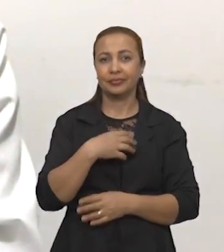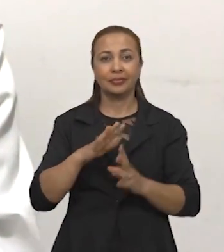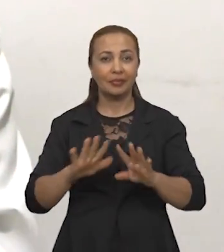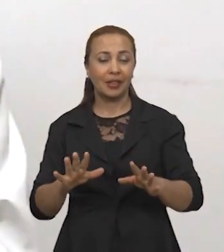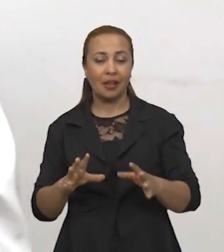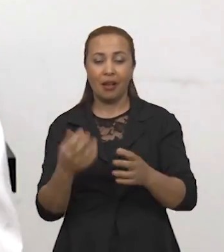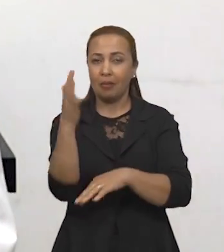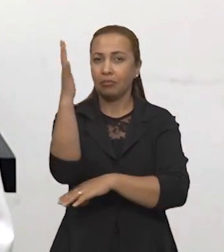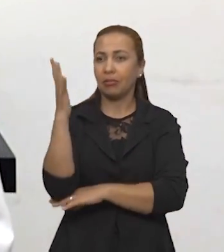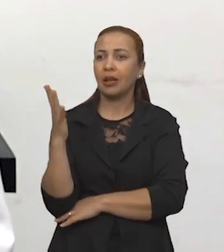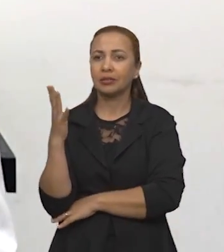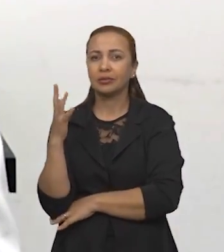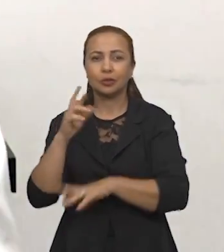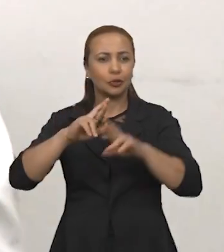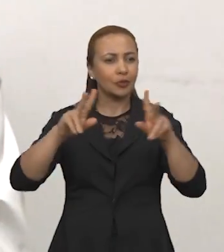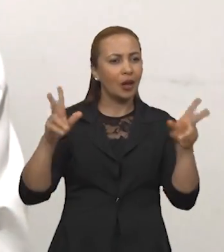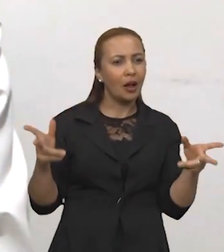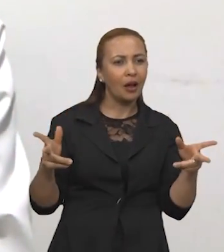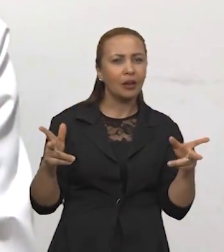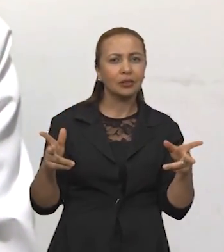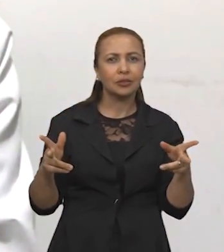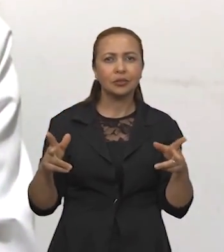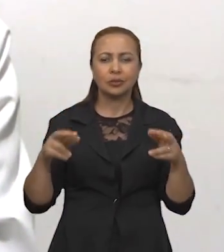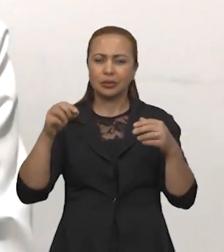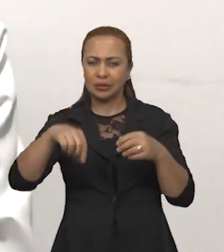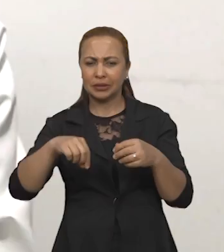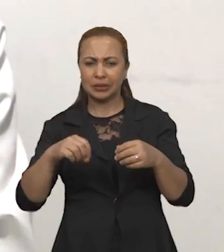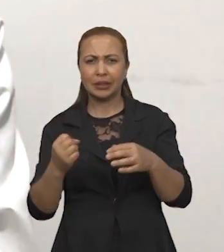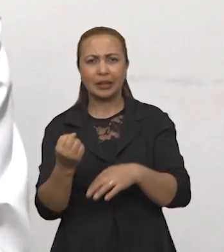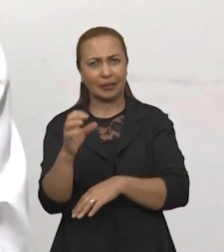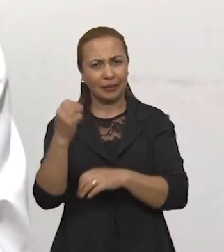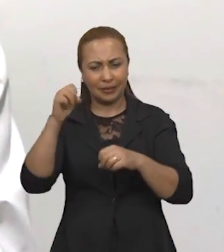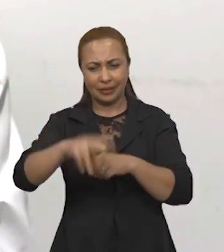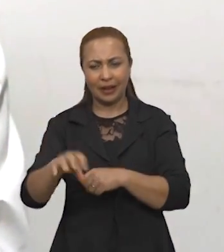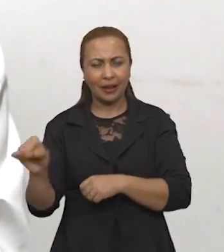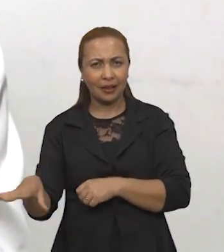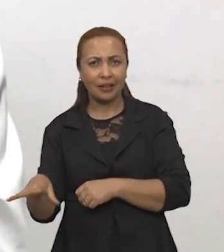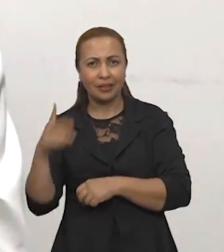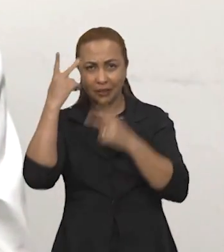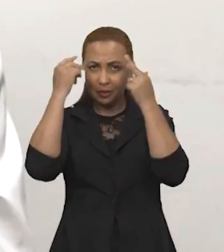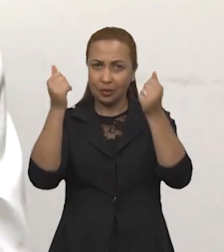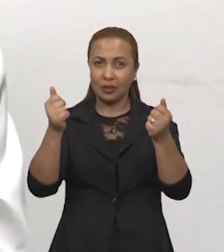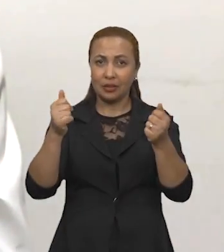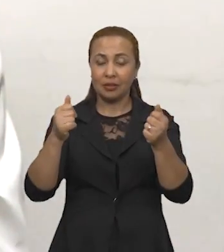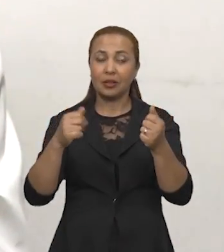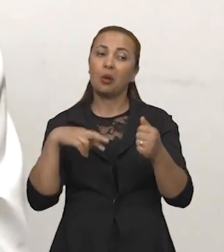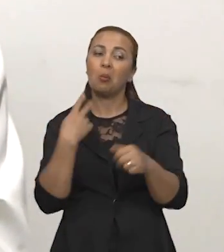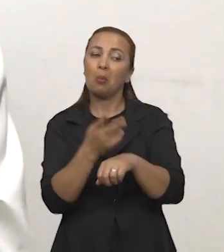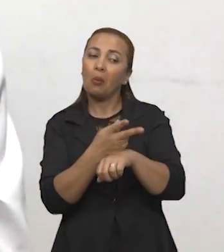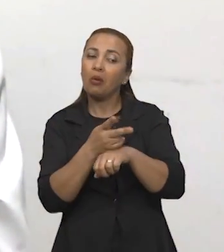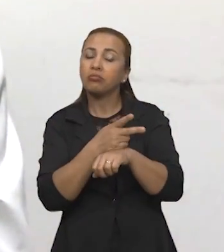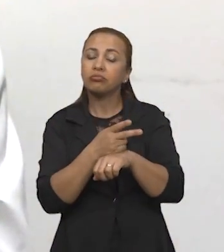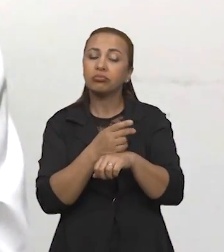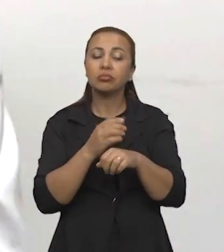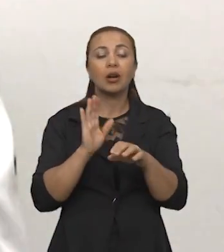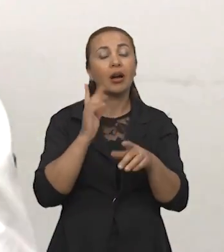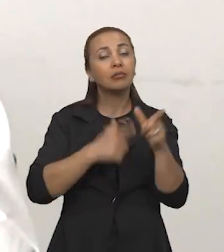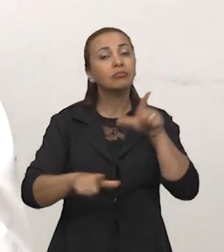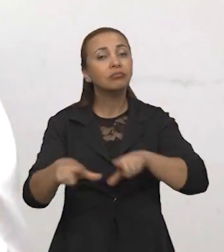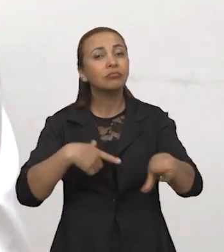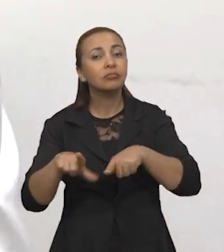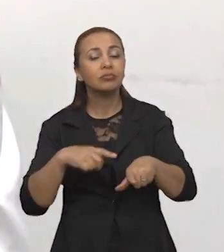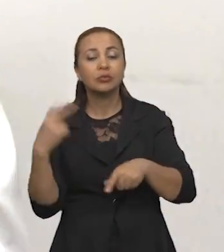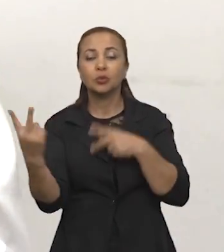E aí, seriam plantas exóticas? Seriam plantas nativas? E aí, decidimos trabalhar com ambas. O